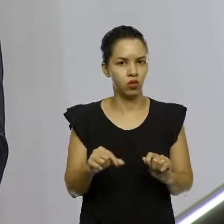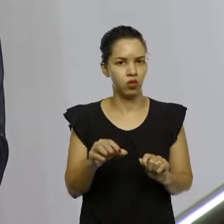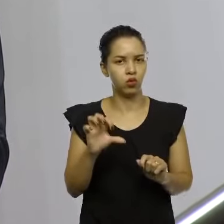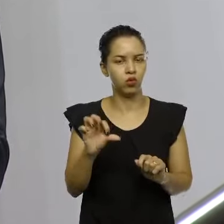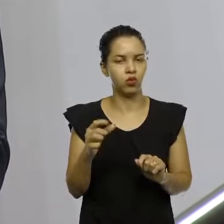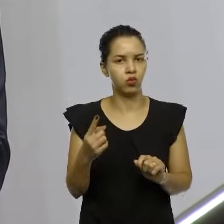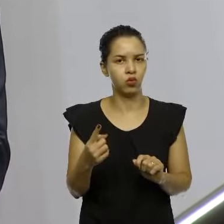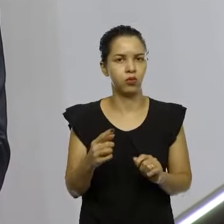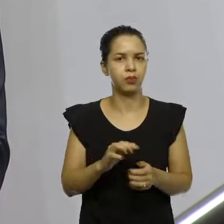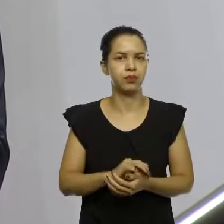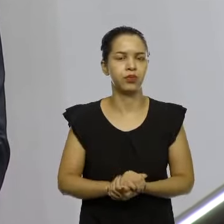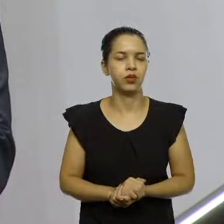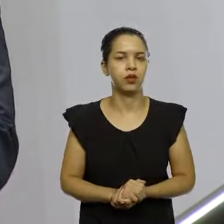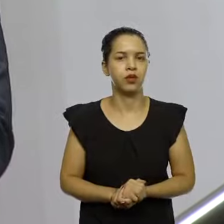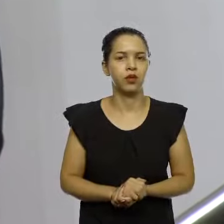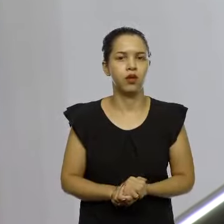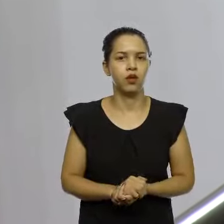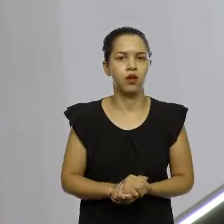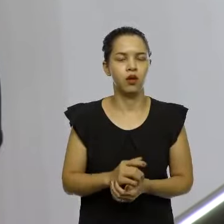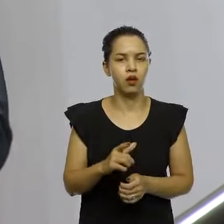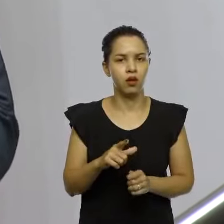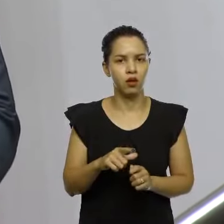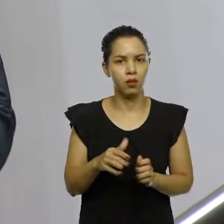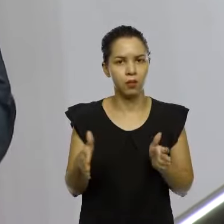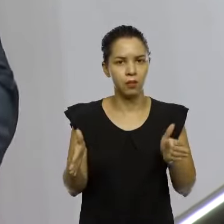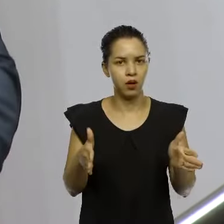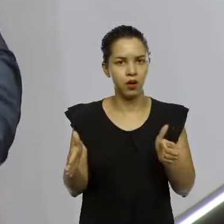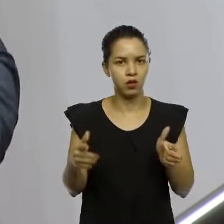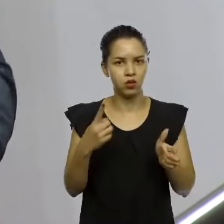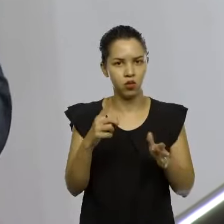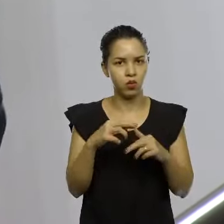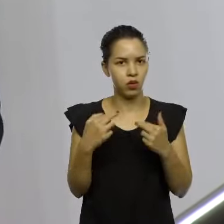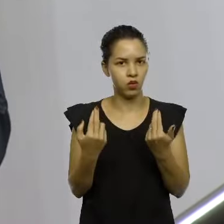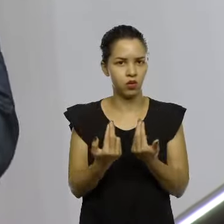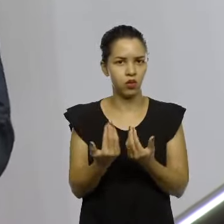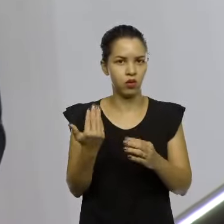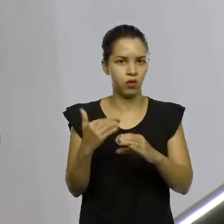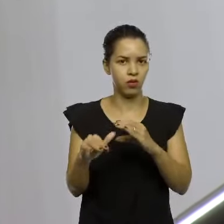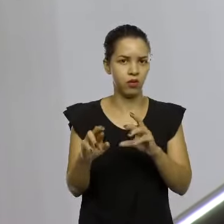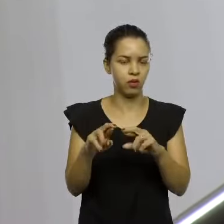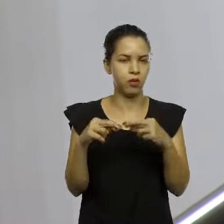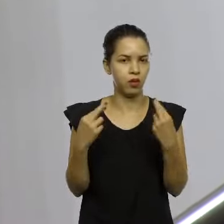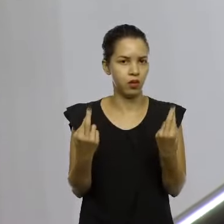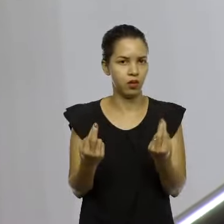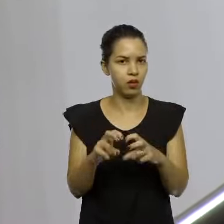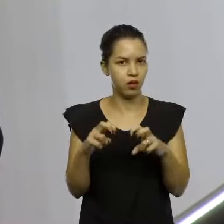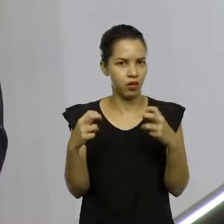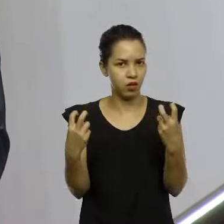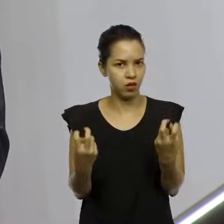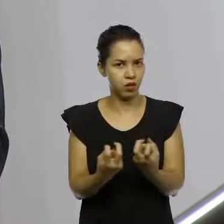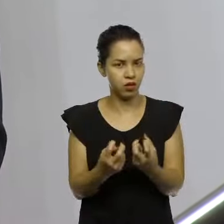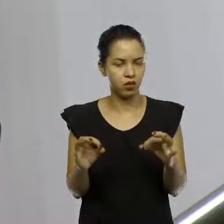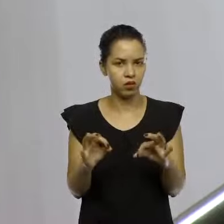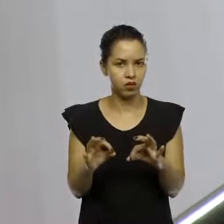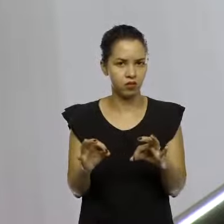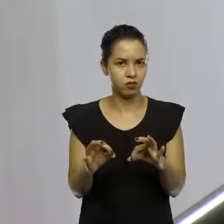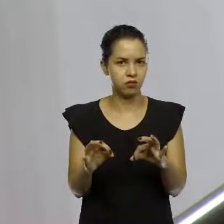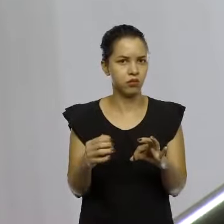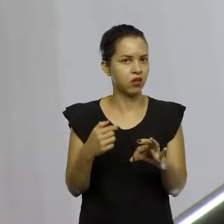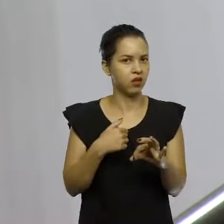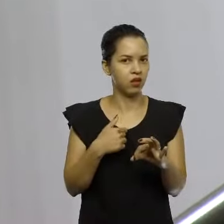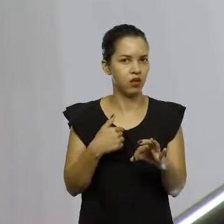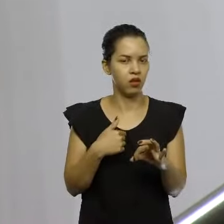único, o prazo de uma reunião para aparecer o envio plenário. Nada. Como eu já disse, eu já fiz troça desse regimento aqui. Eu já fiz